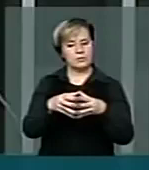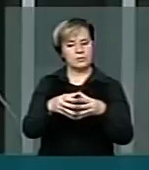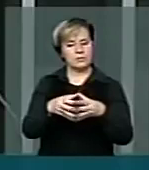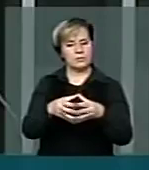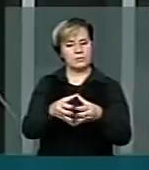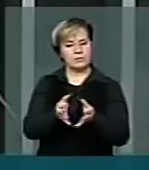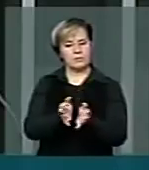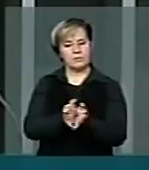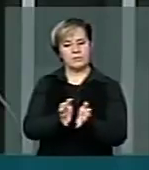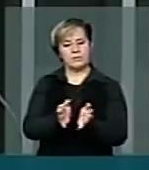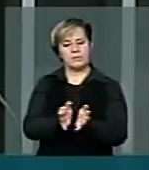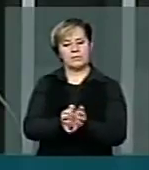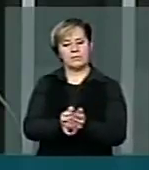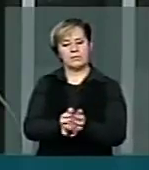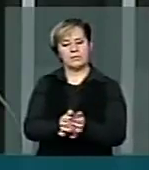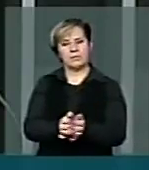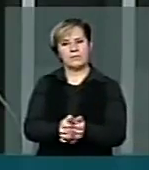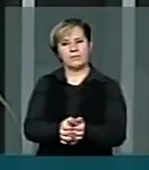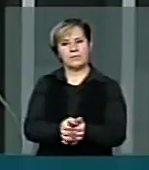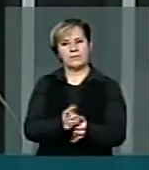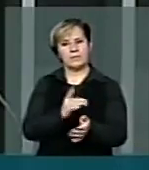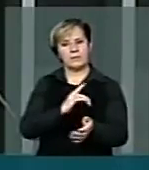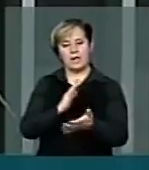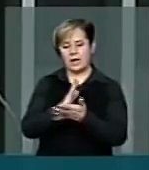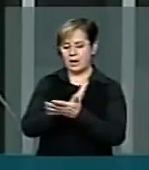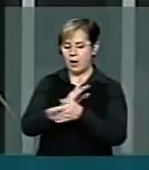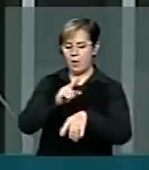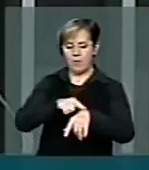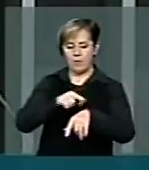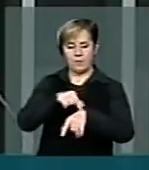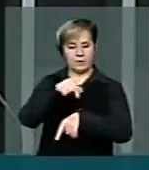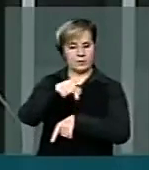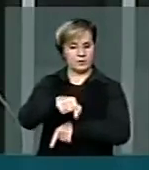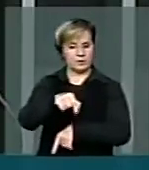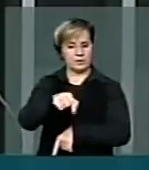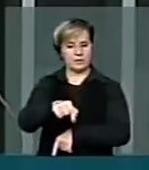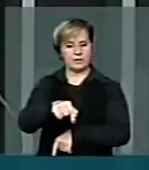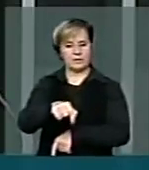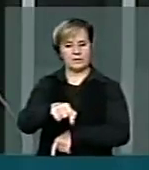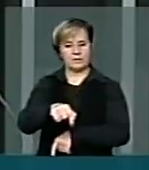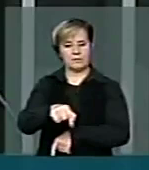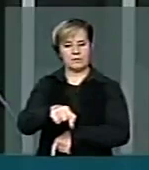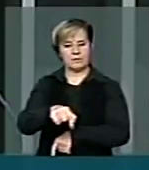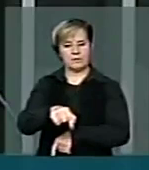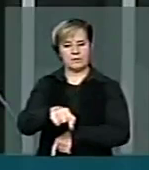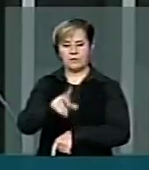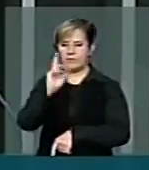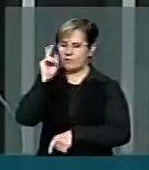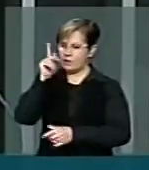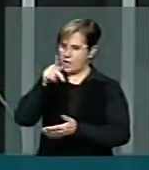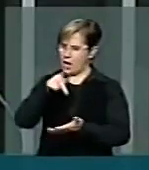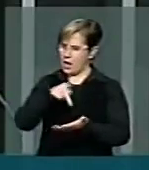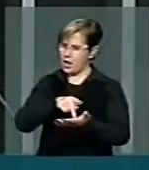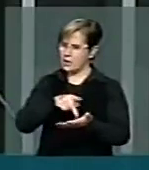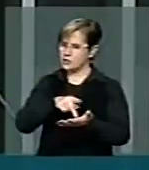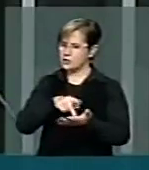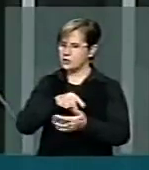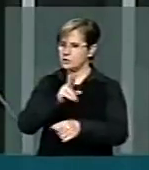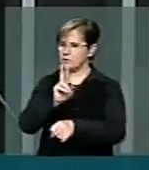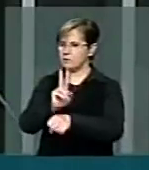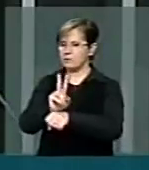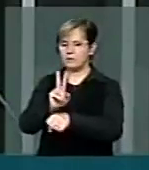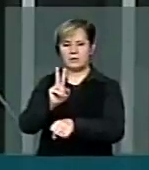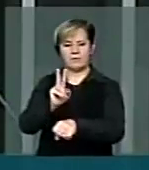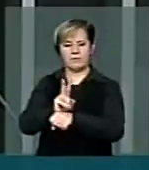que ter momentos aqui reais em defesa